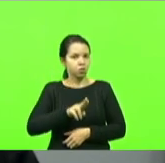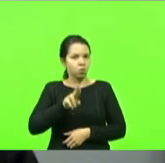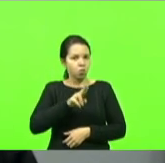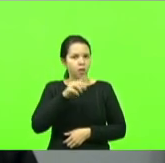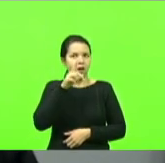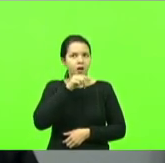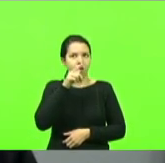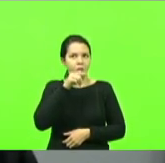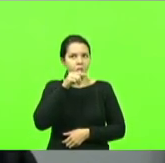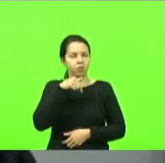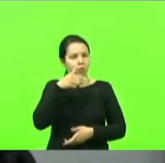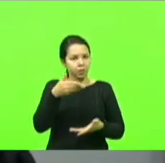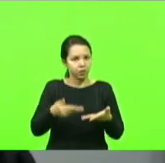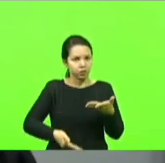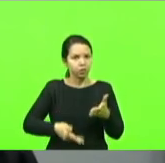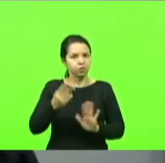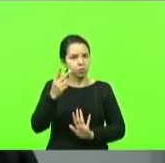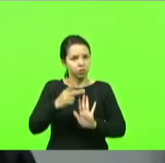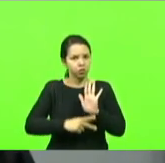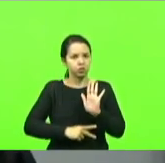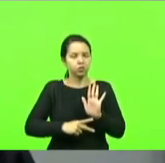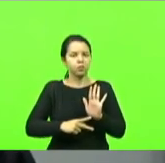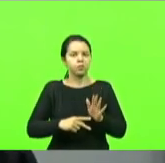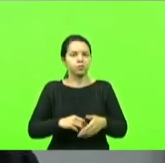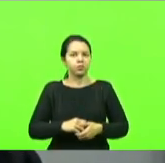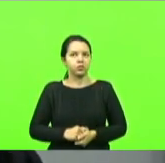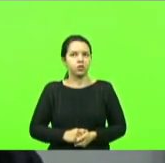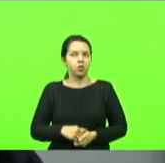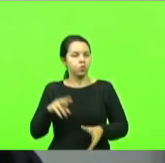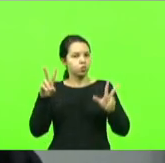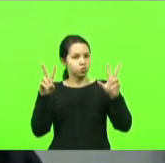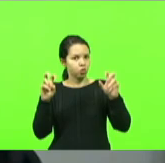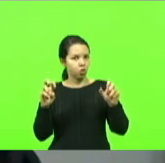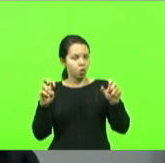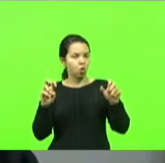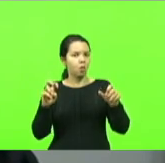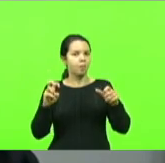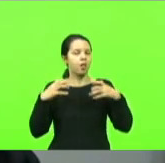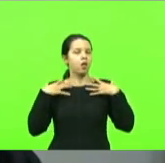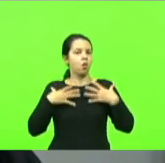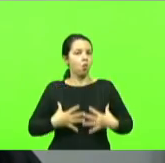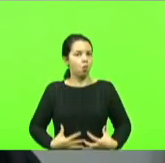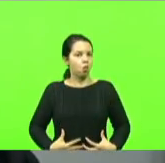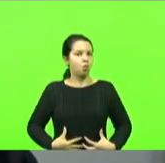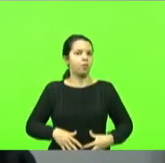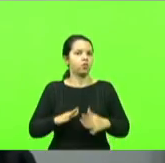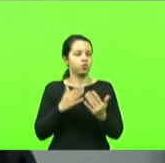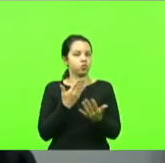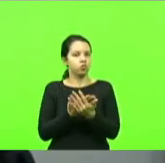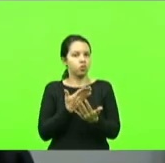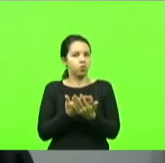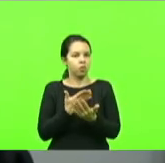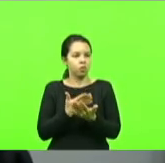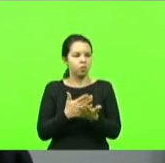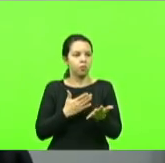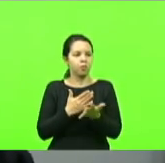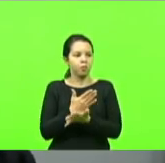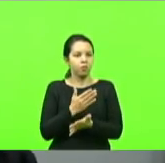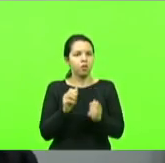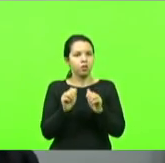perdemos esse projeto. sobre os uniformes escolares que nós aprovamos na Assembleia e o governador